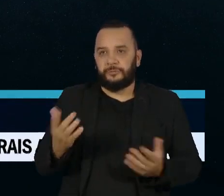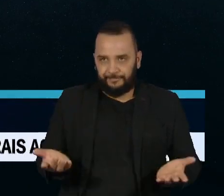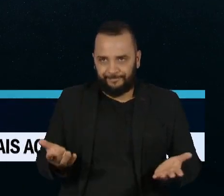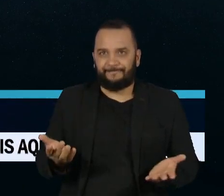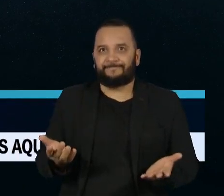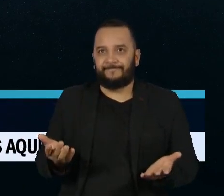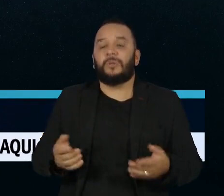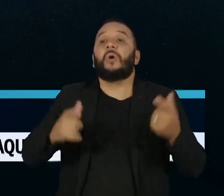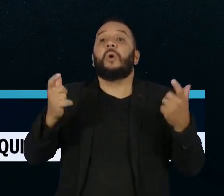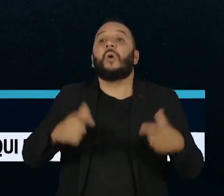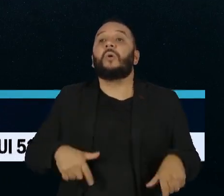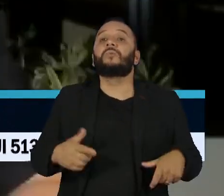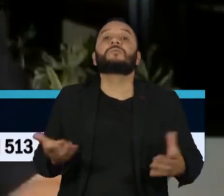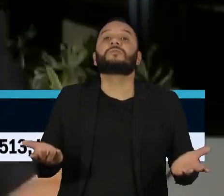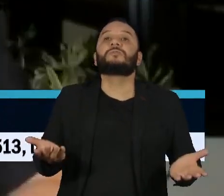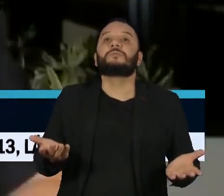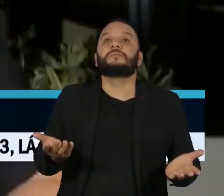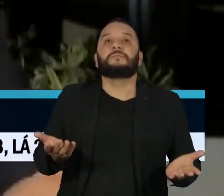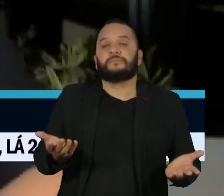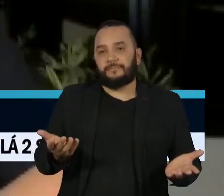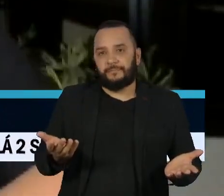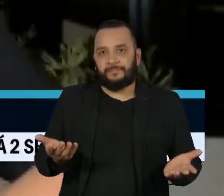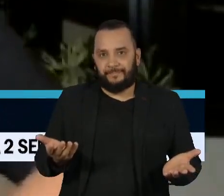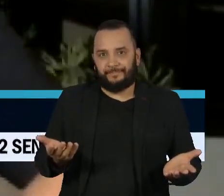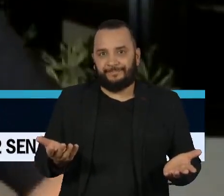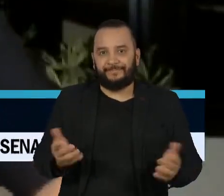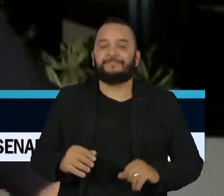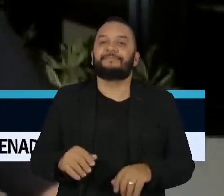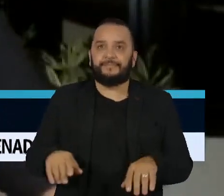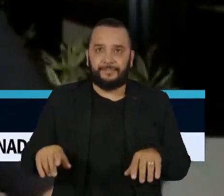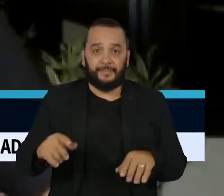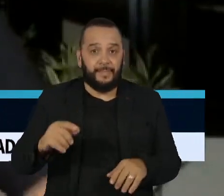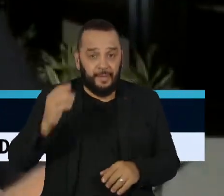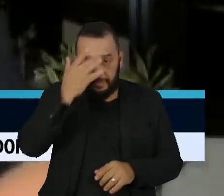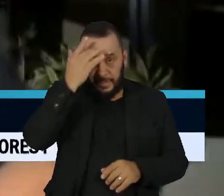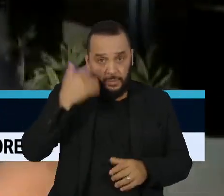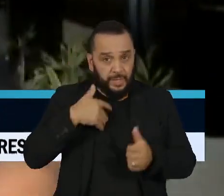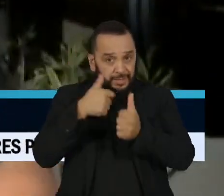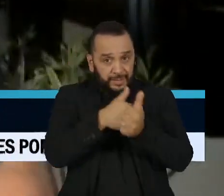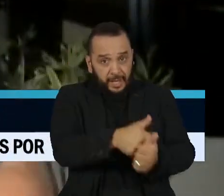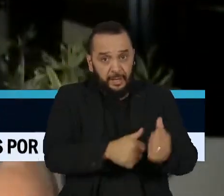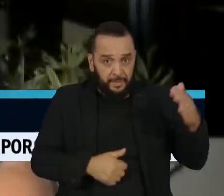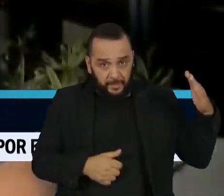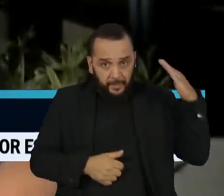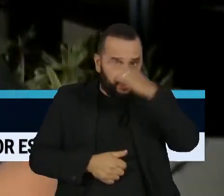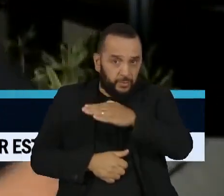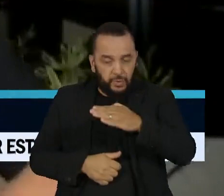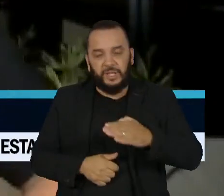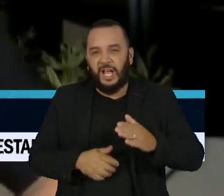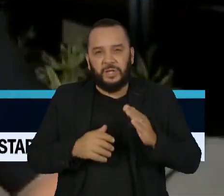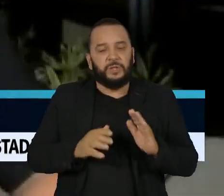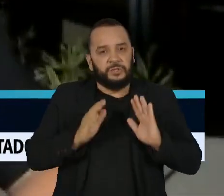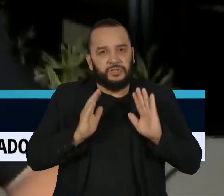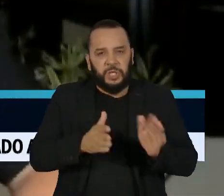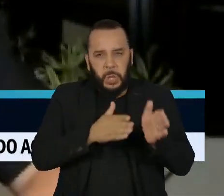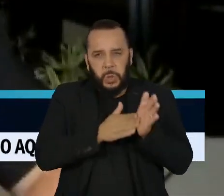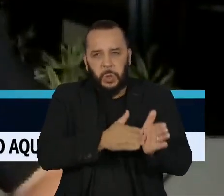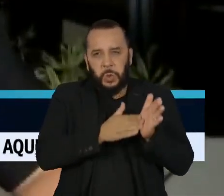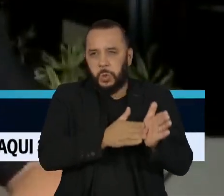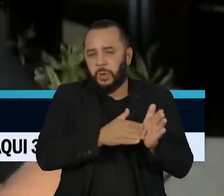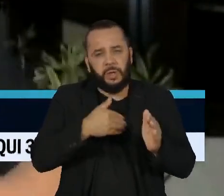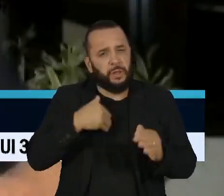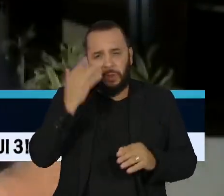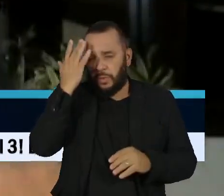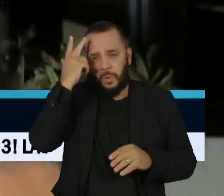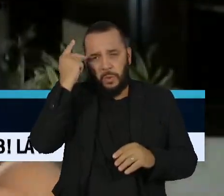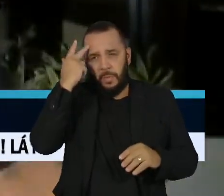onde o presente foi parar. É claro que entre os seus seguidores mais fiéis, entre os bolsonaristas raiz, a sua popularidade não